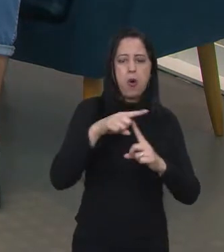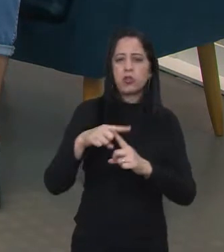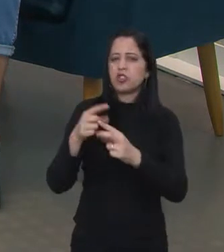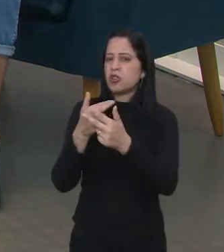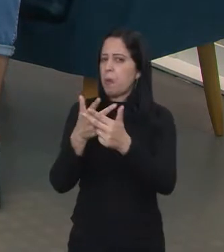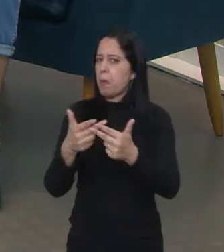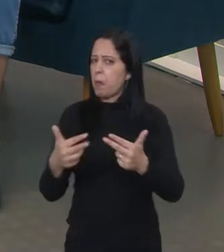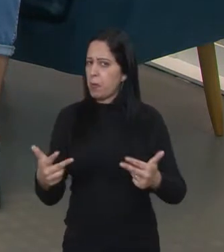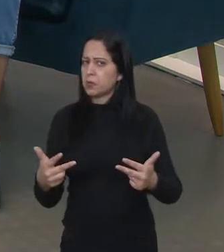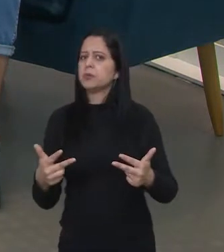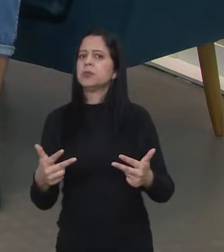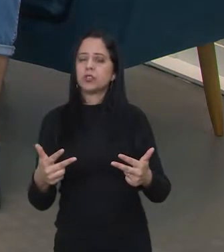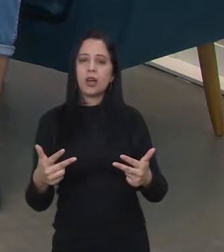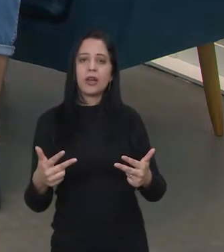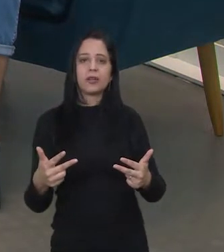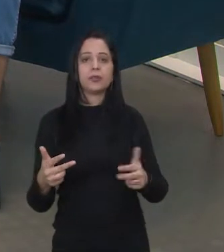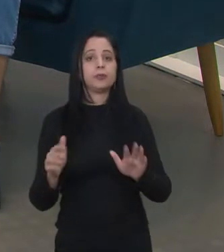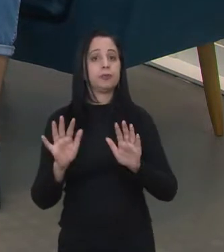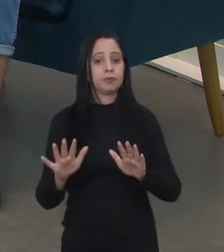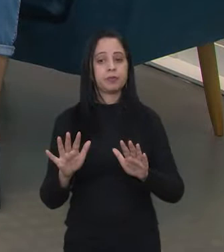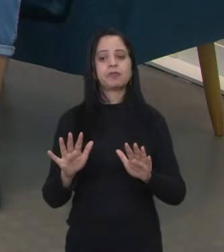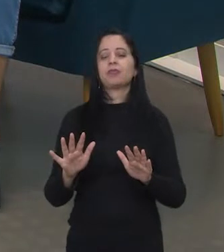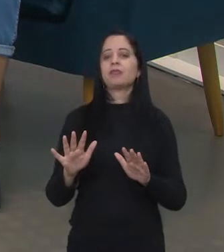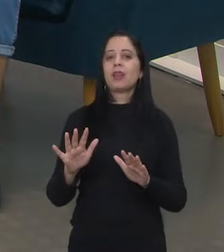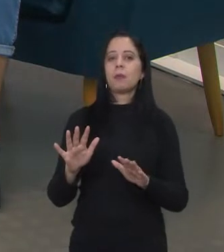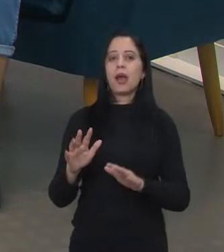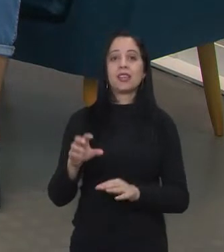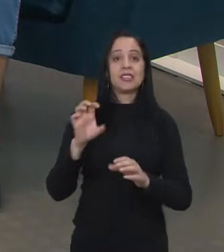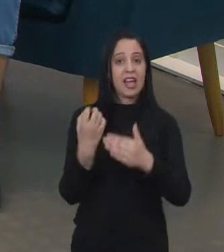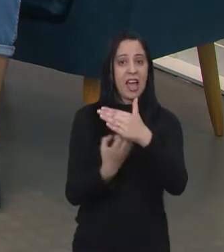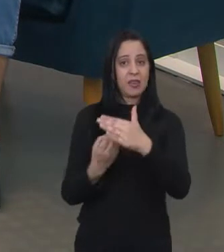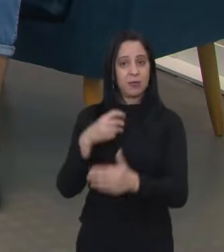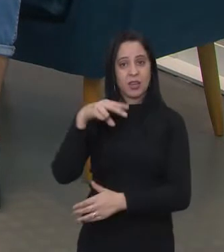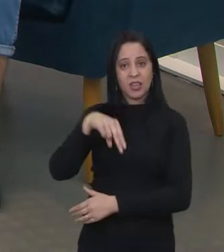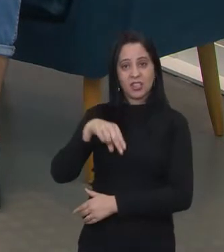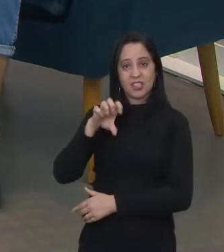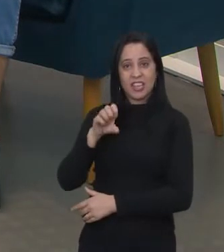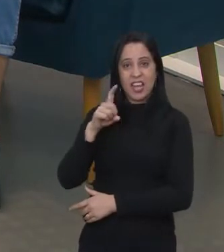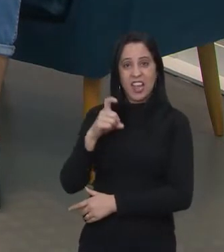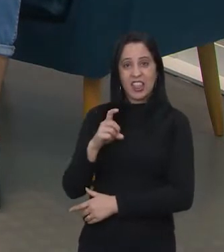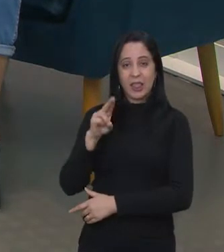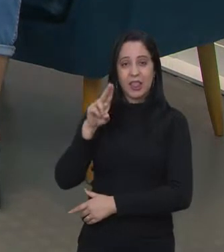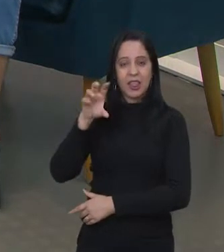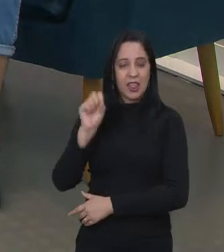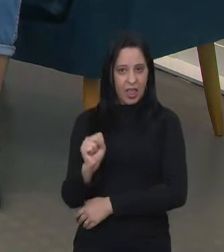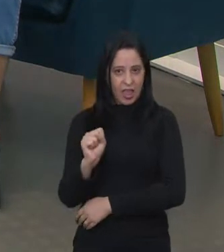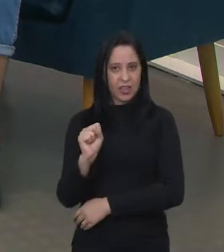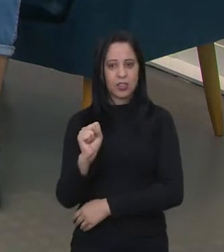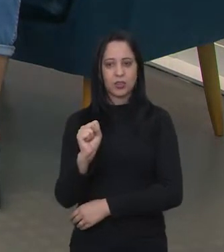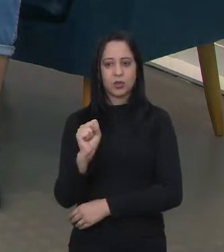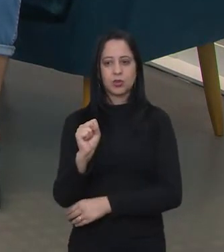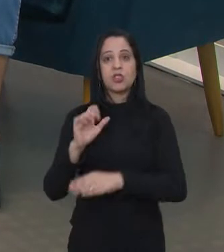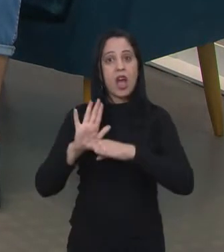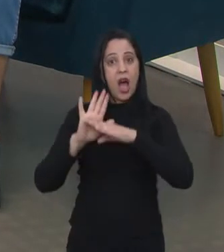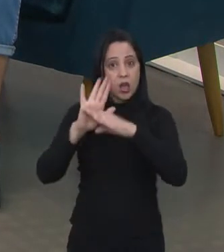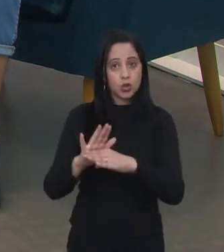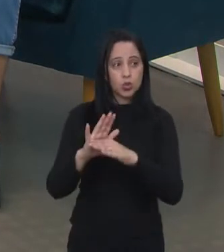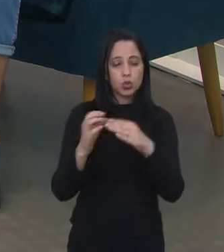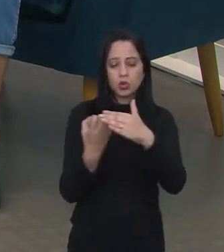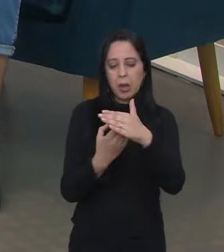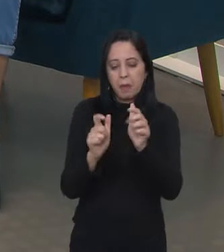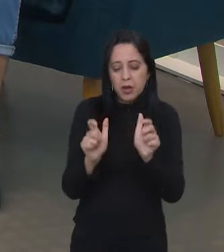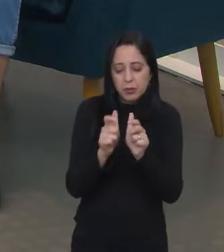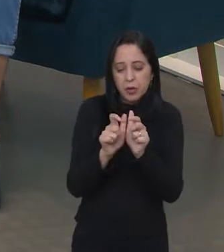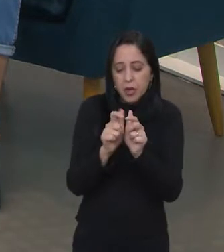nasceram no Centro Nexus Hub de Inovação. Incubador é responsável por acompanhar o crescimento das empresas, conectar negócios com